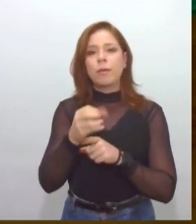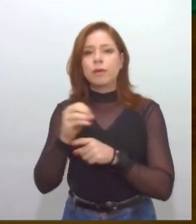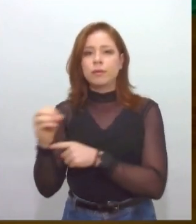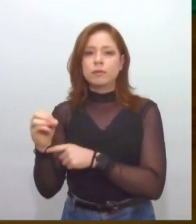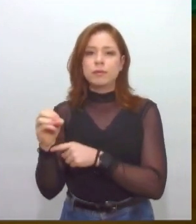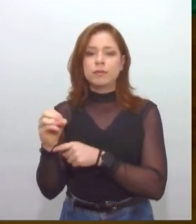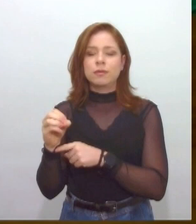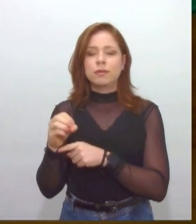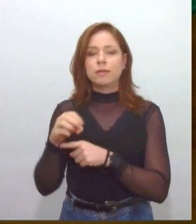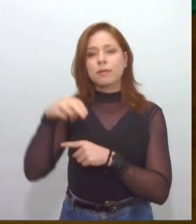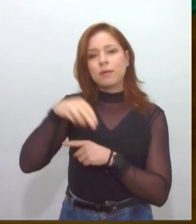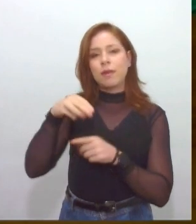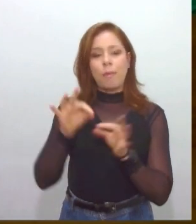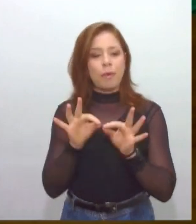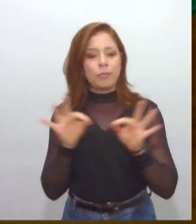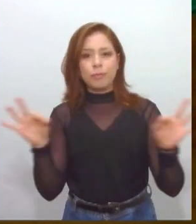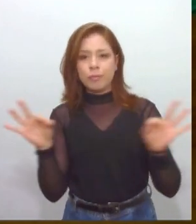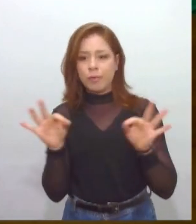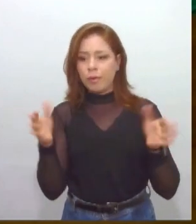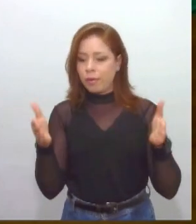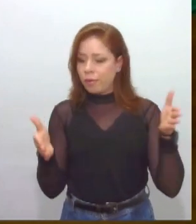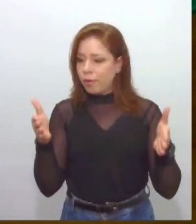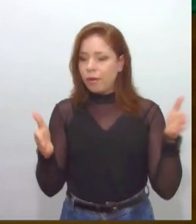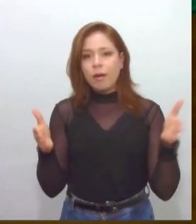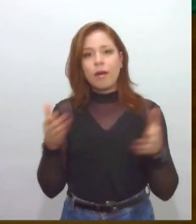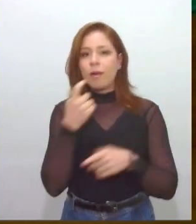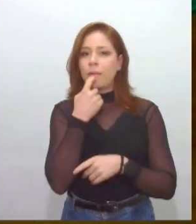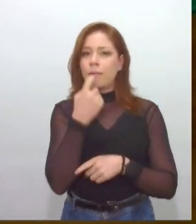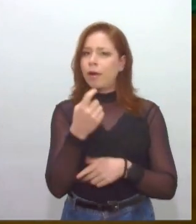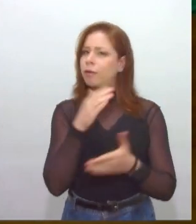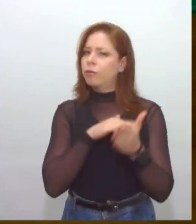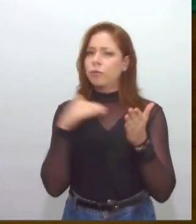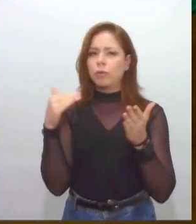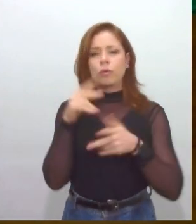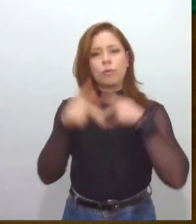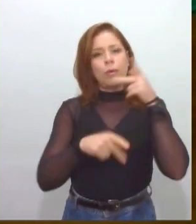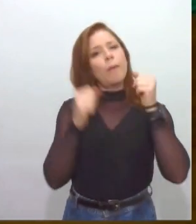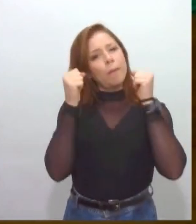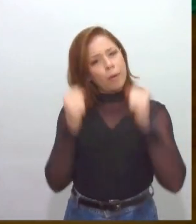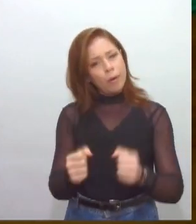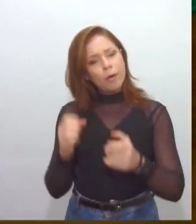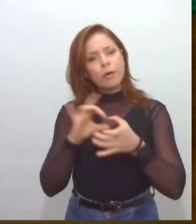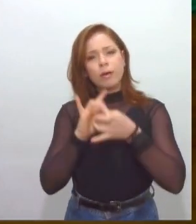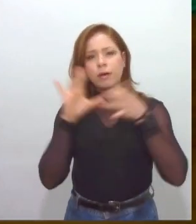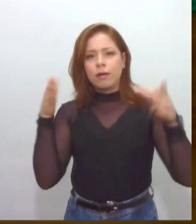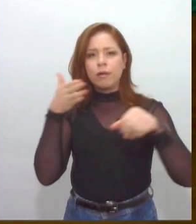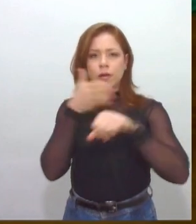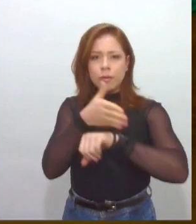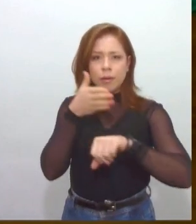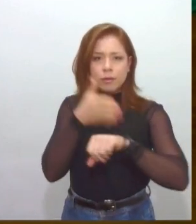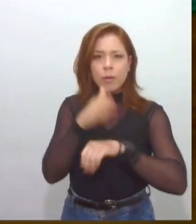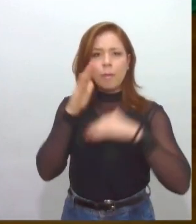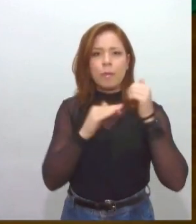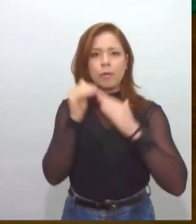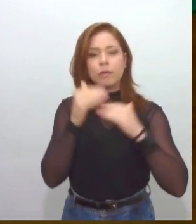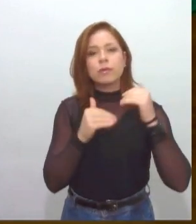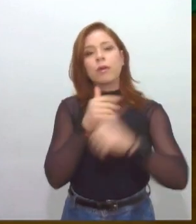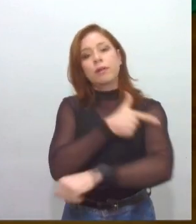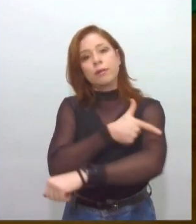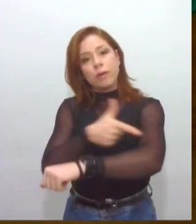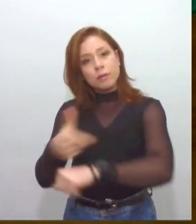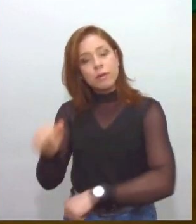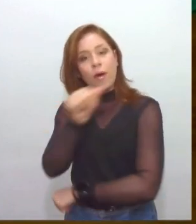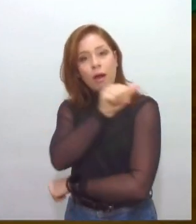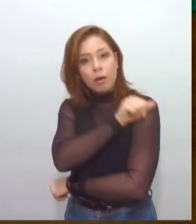aí toda a população pode participar, sobretudo os profissionais da educação, os estudantes. Então, toda a